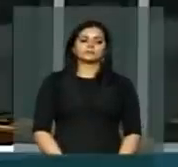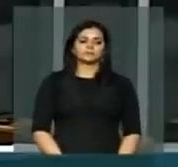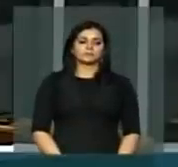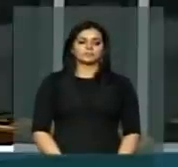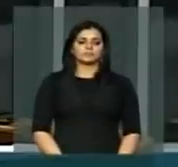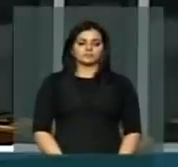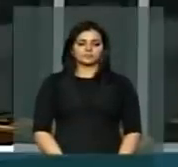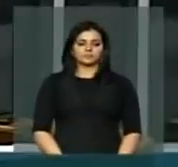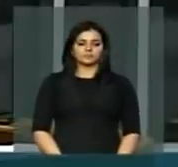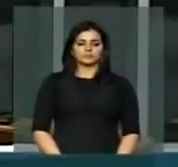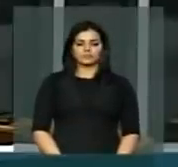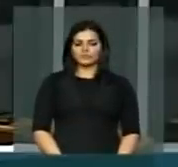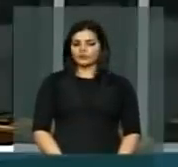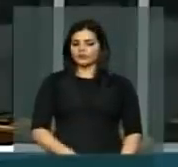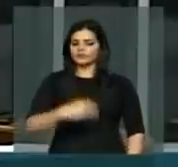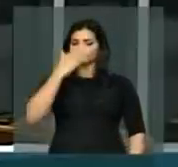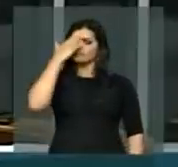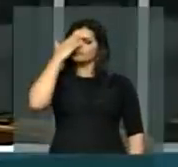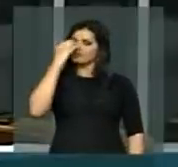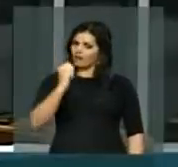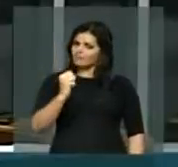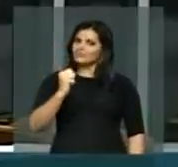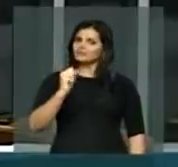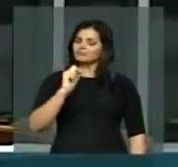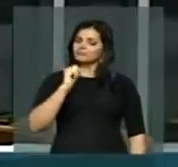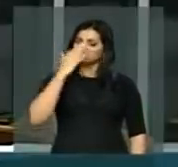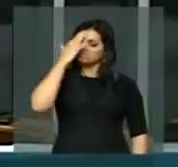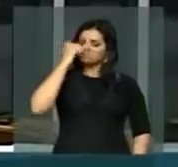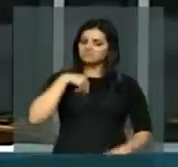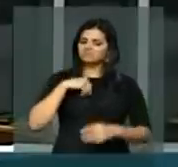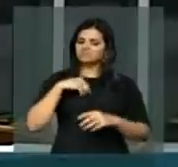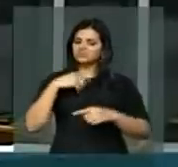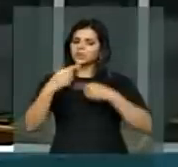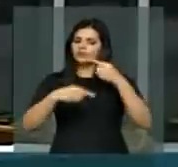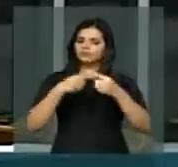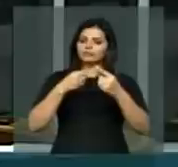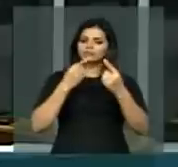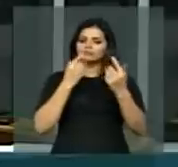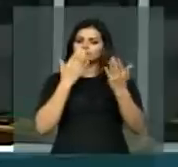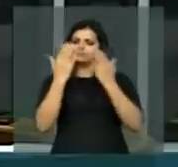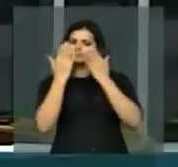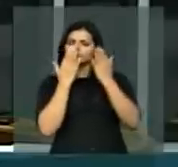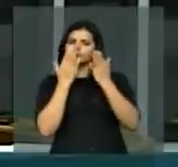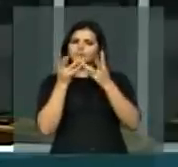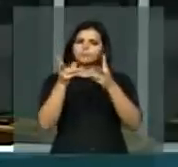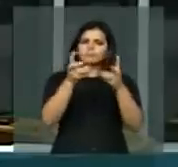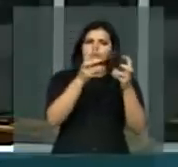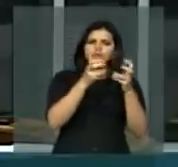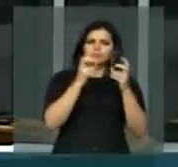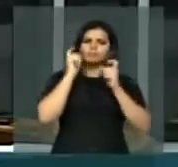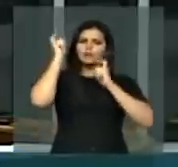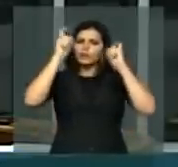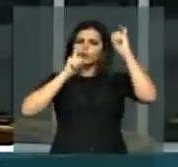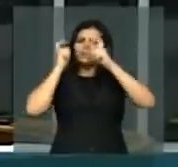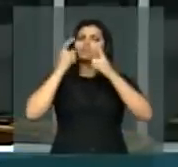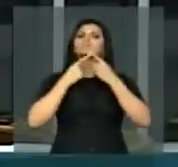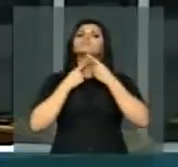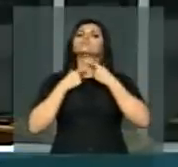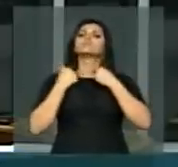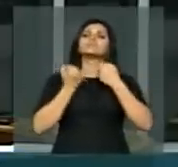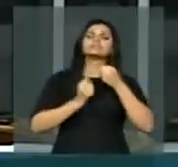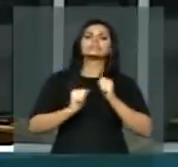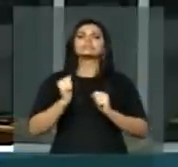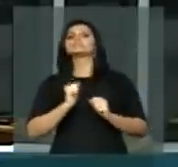ele sabe repercutir, desdobrar as suas preocupações, os seus anseios, os seus